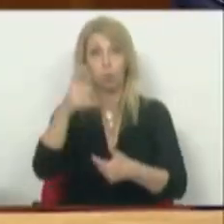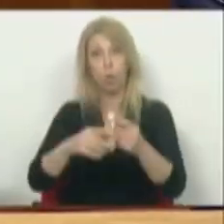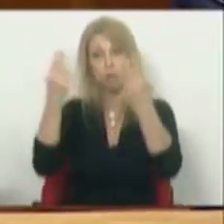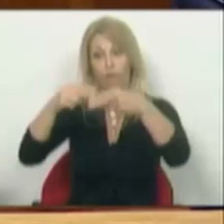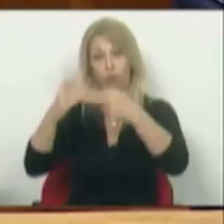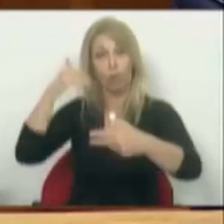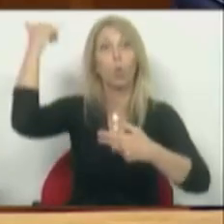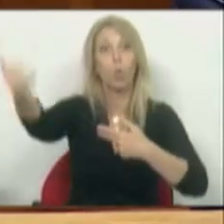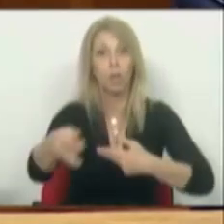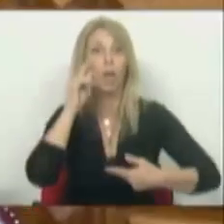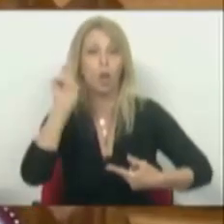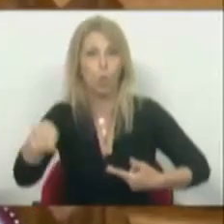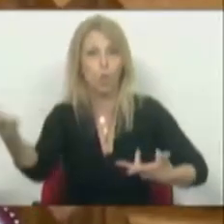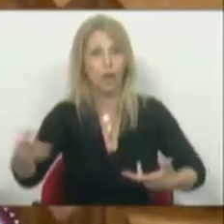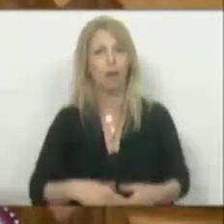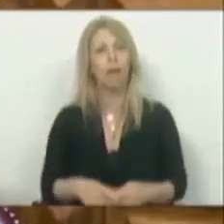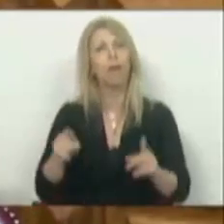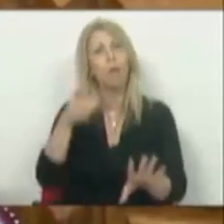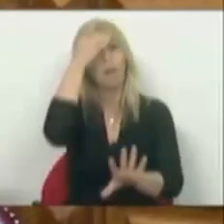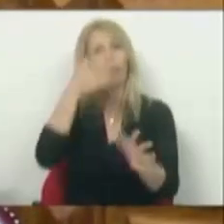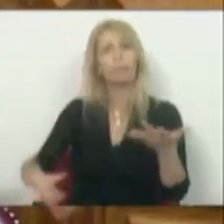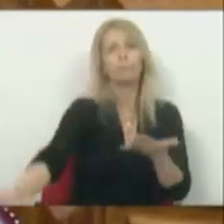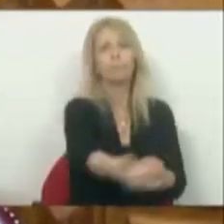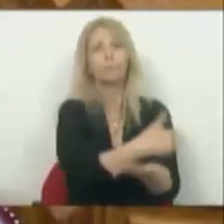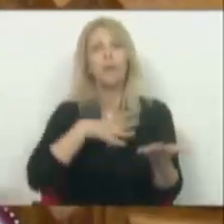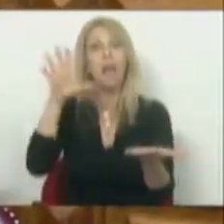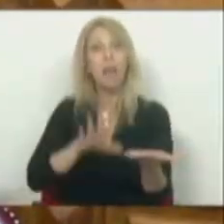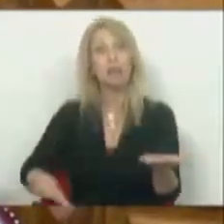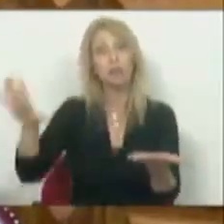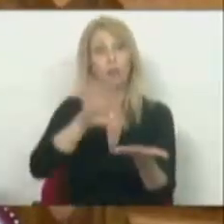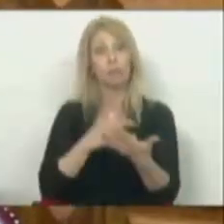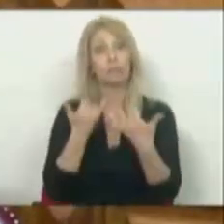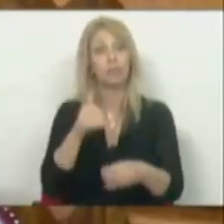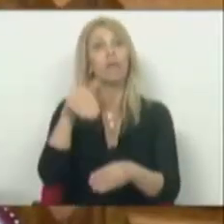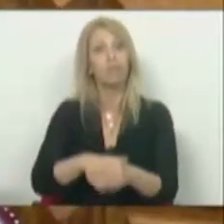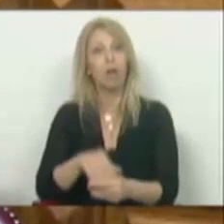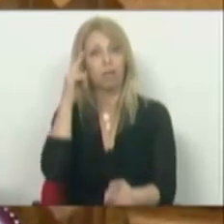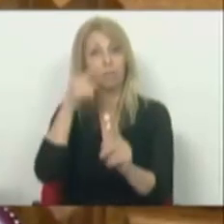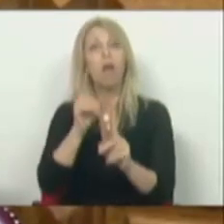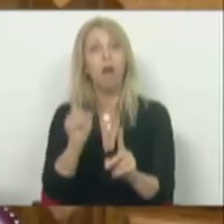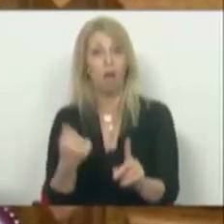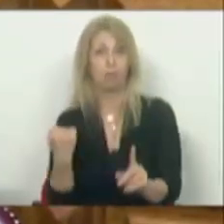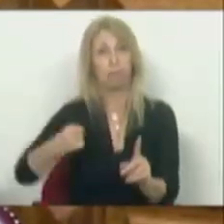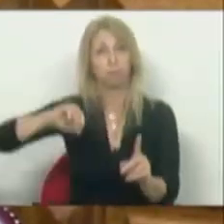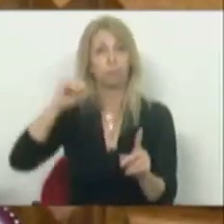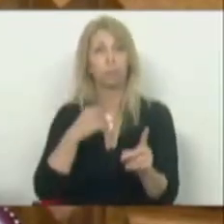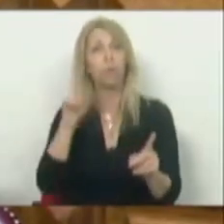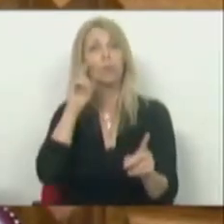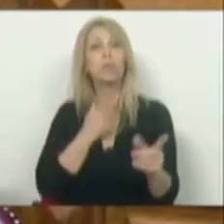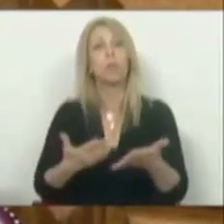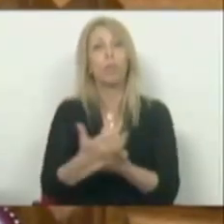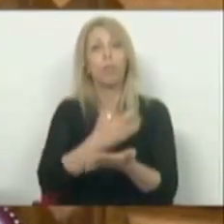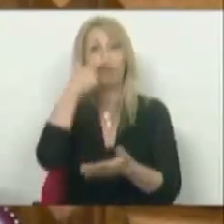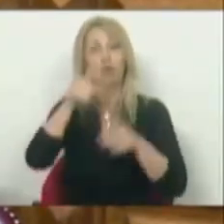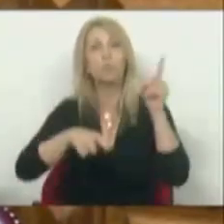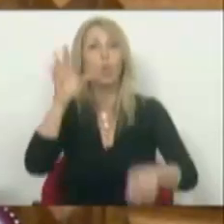é um suposto referendo nacional, uma consulta nacional que só serve para uma coisa que é basicamente violar a proteção de dados dos cidadãos húngaros e redesenhar